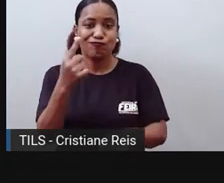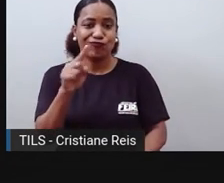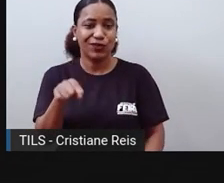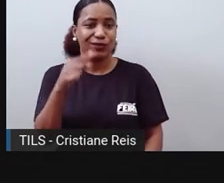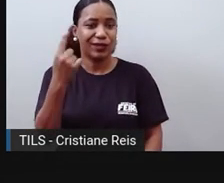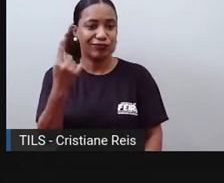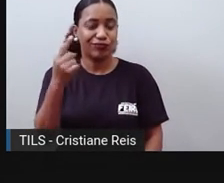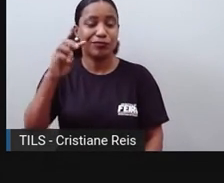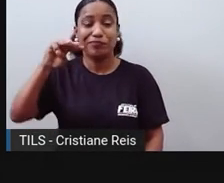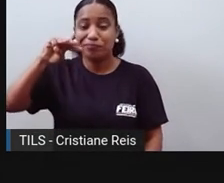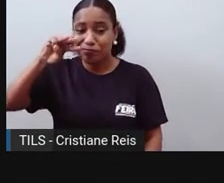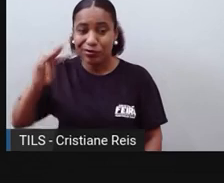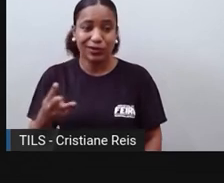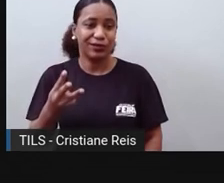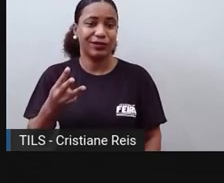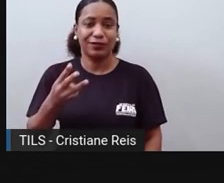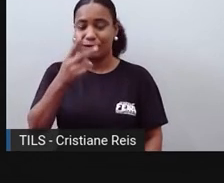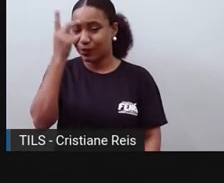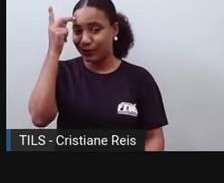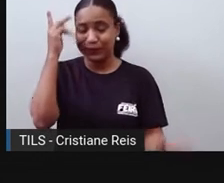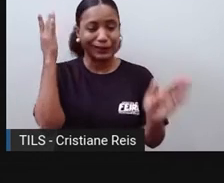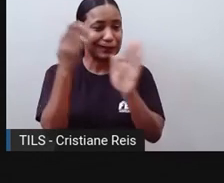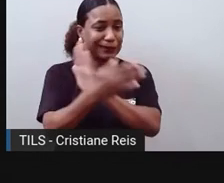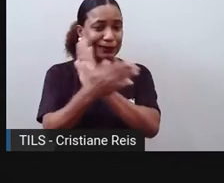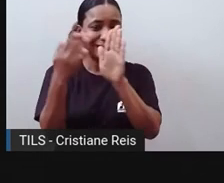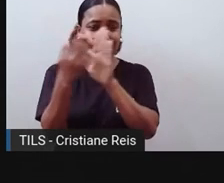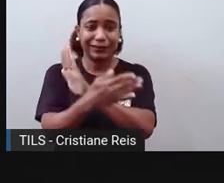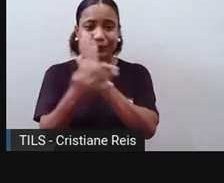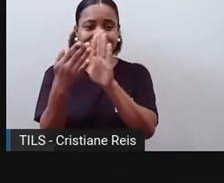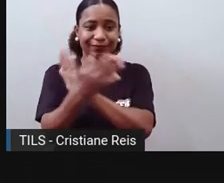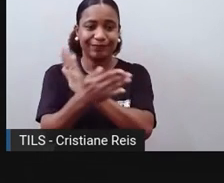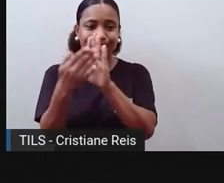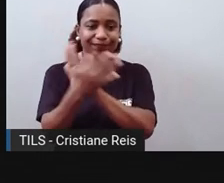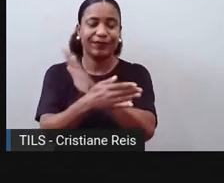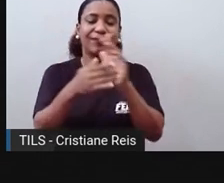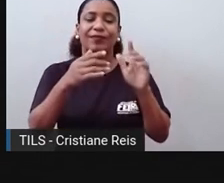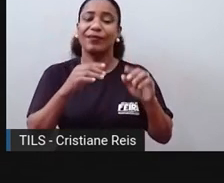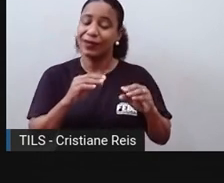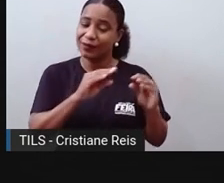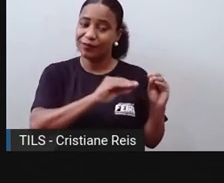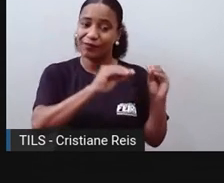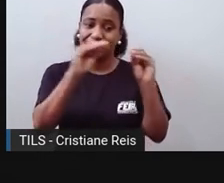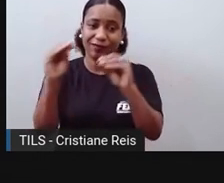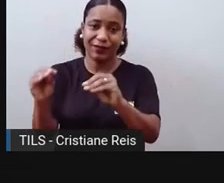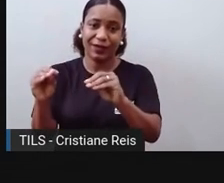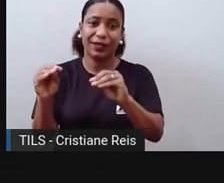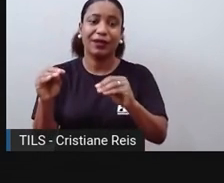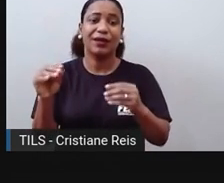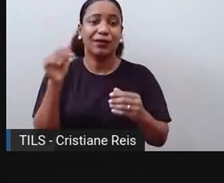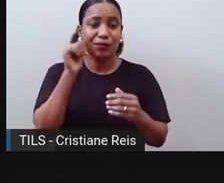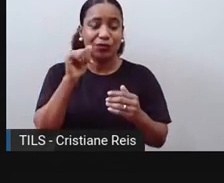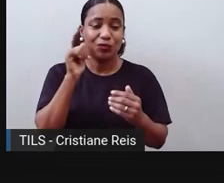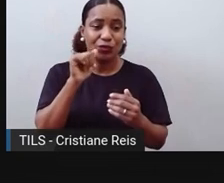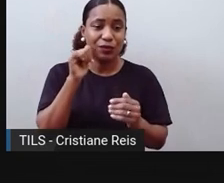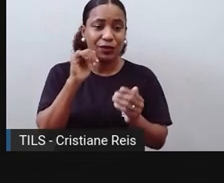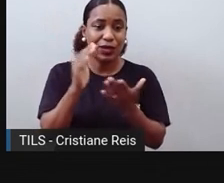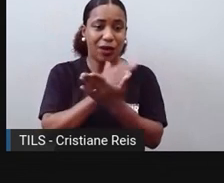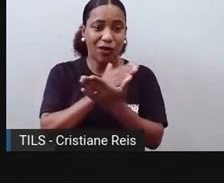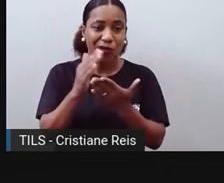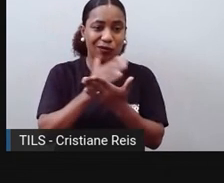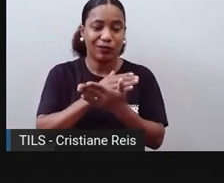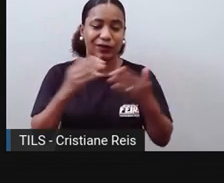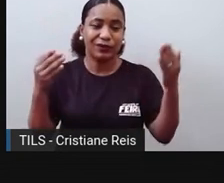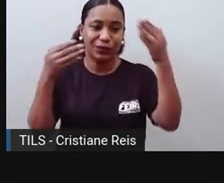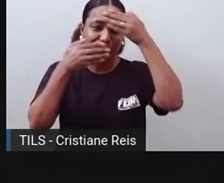de refugiados, a situação, como é bastante precária, aqui, né, chama a atenção de algumas mulheres afegantes que tiveram que dar a seus filhos, né,